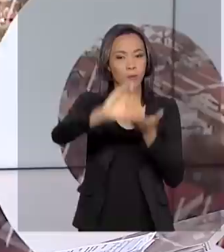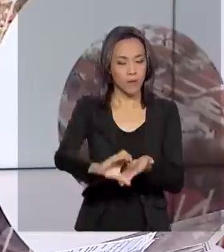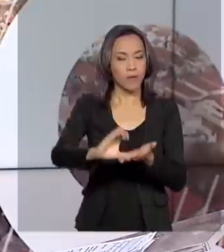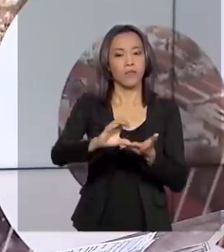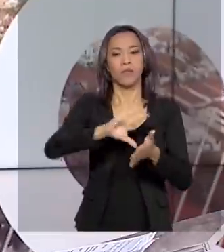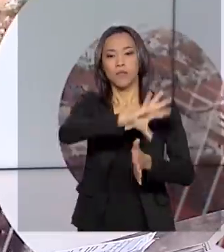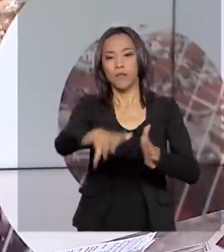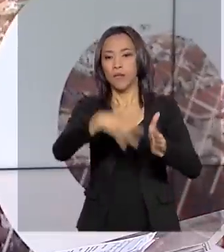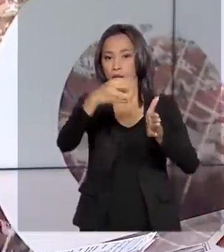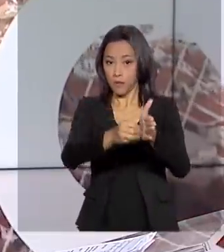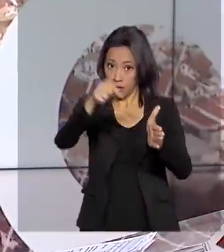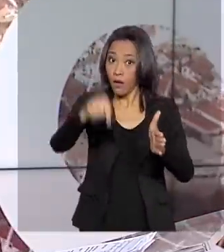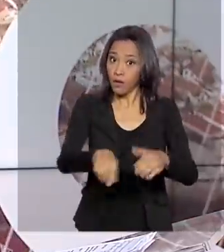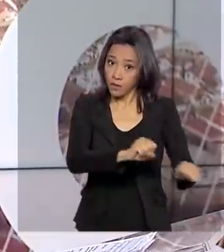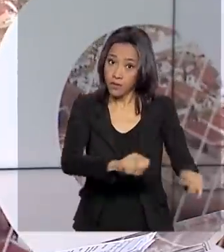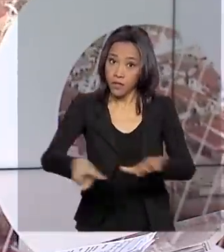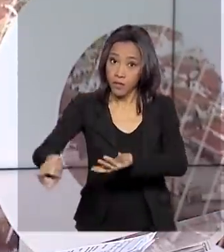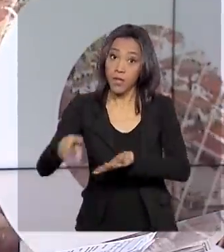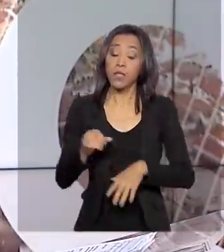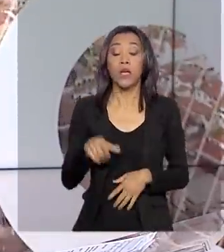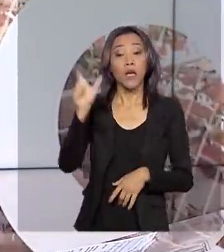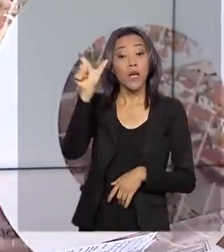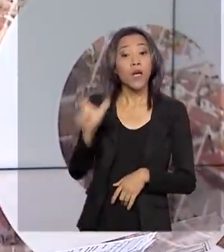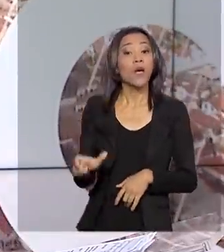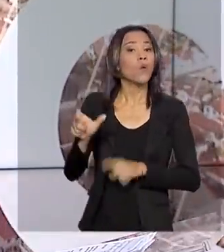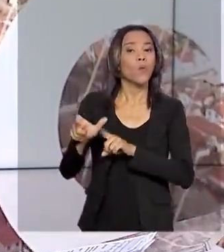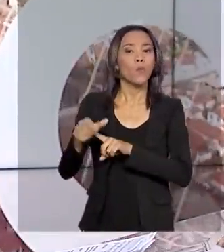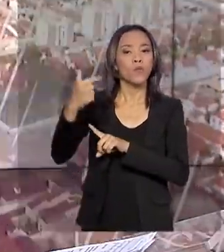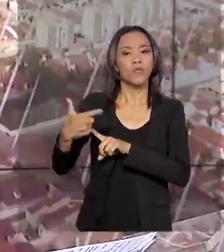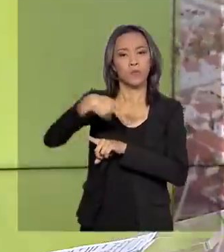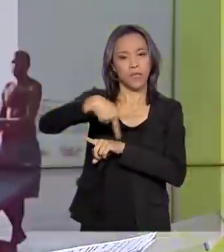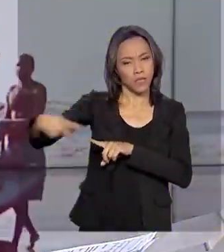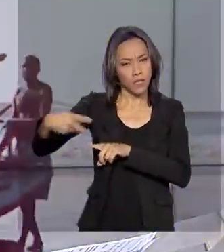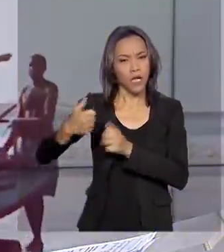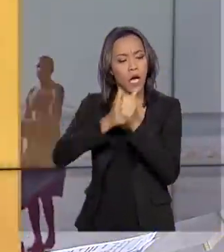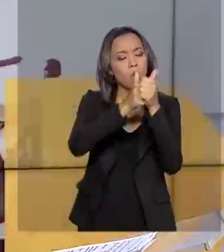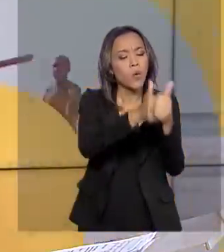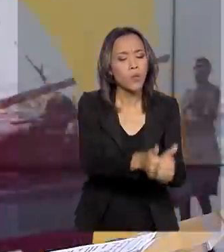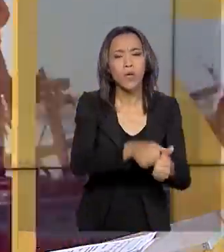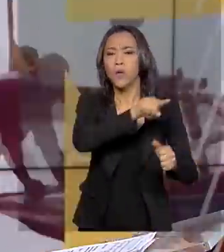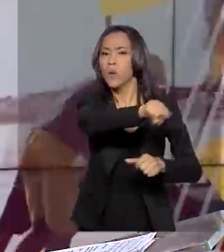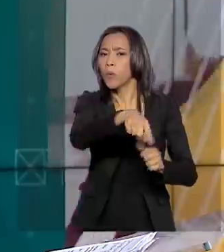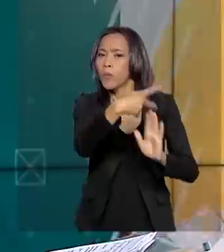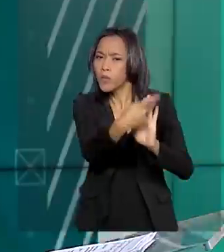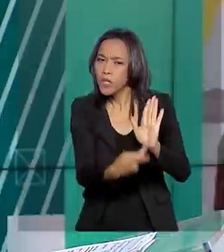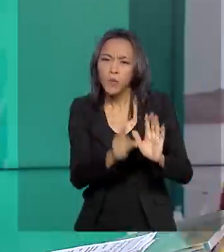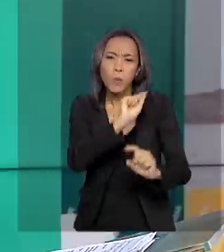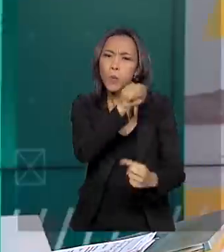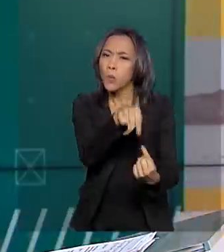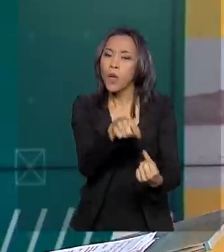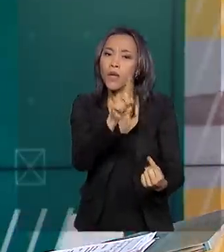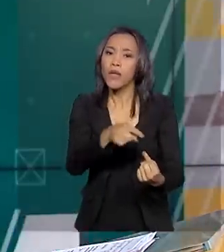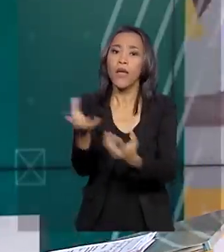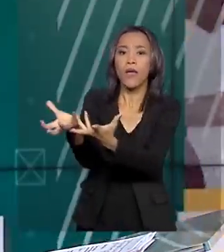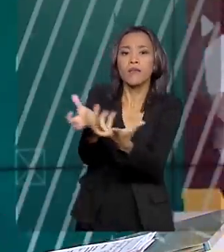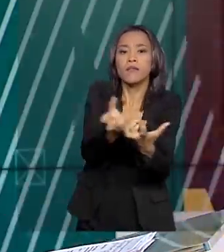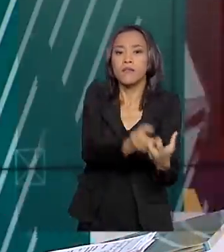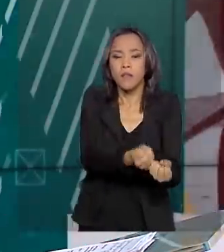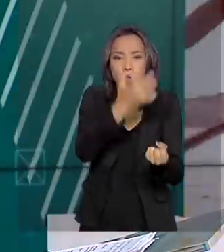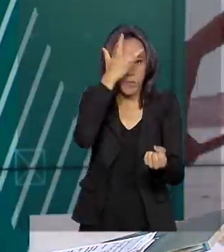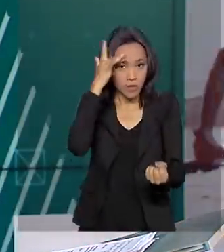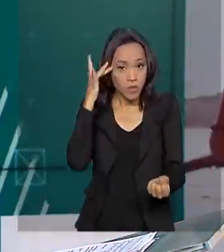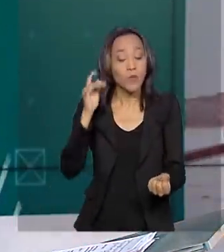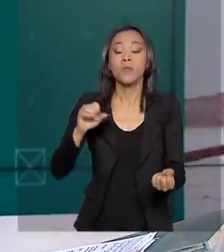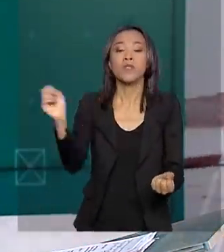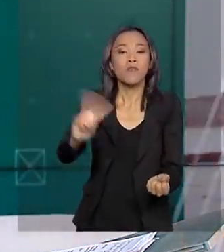Em Boa Vista, o vice-presidente acompanhou os trabalhos da Operação Acolhida, que recebe imigrantes venezuelanos. A repórter